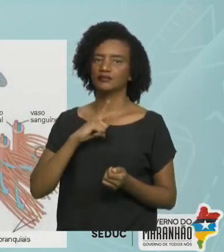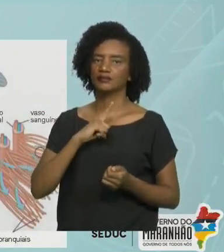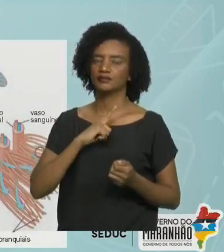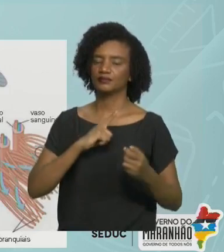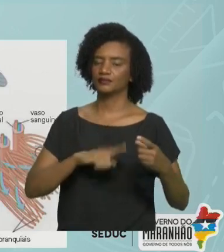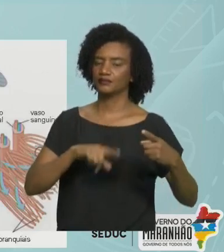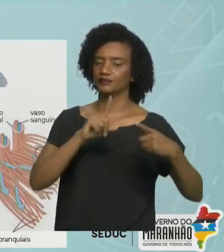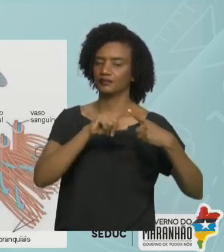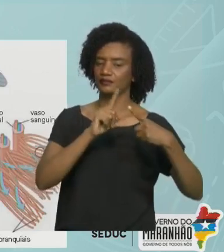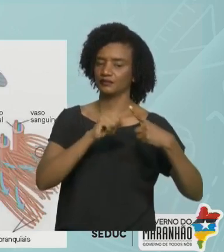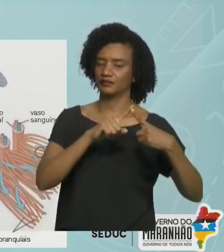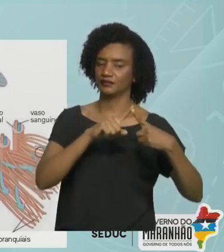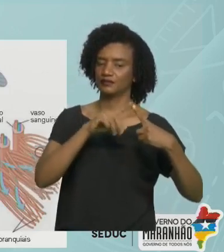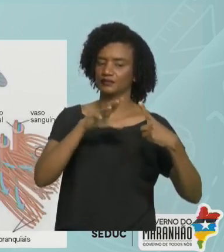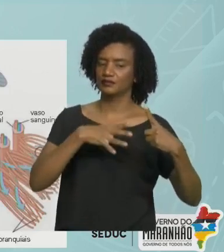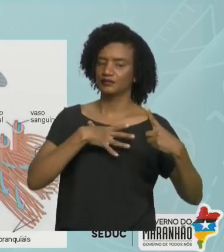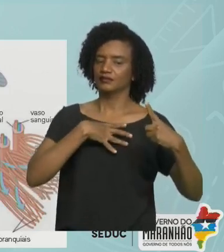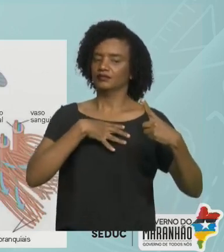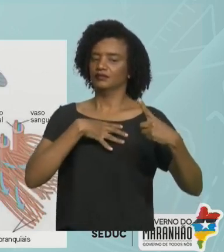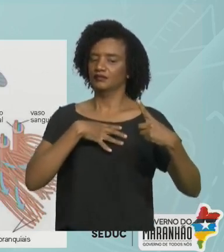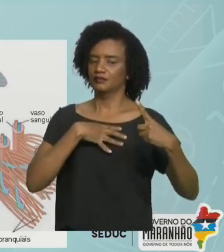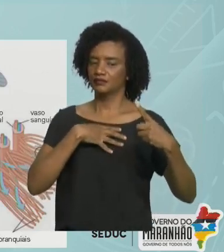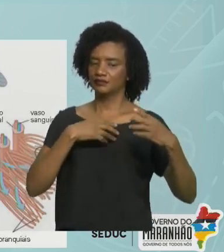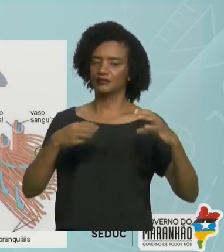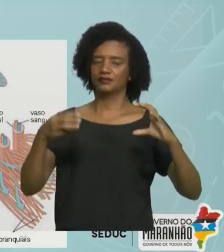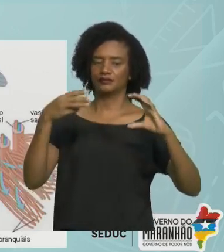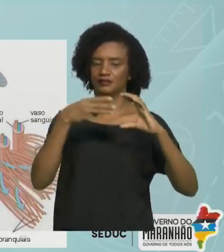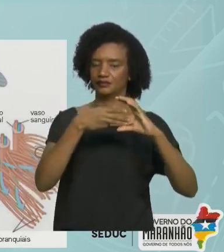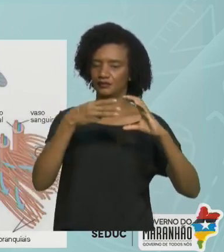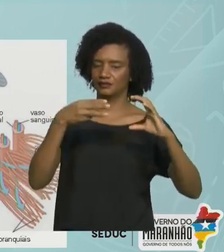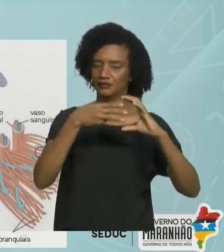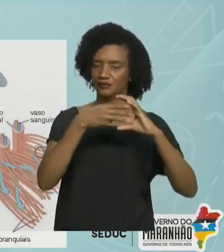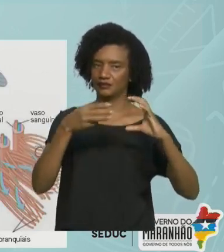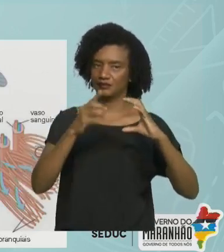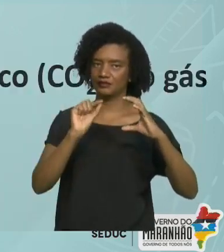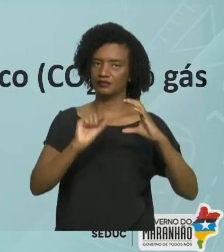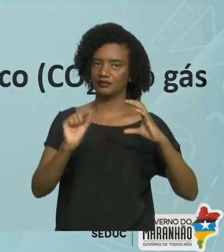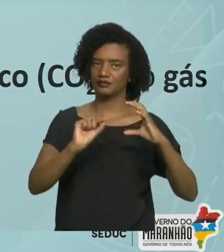orgânica, responsável principalmente pelas trocas gasosas.